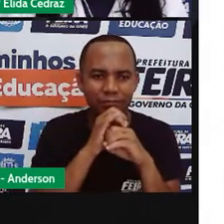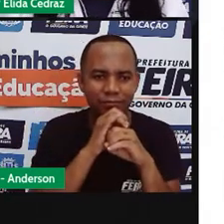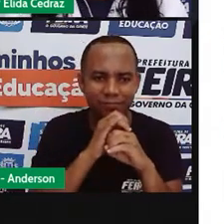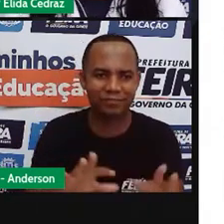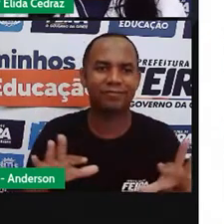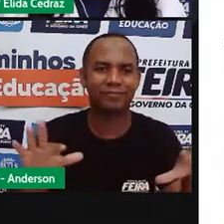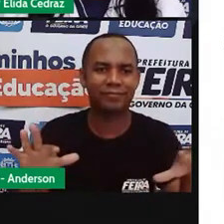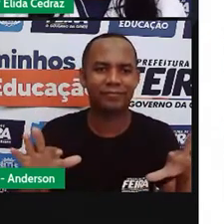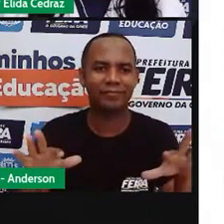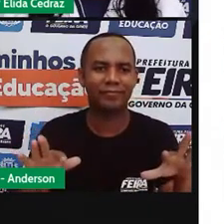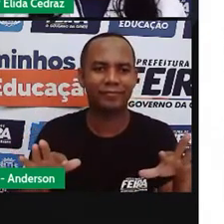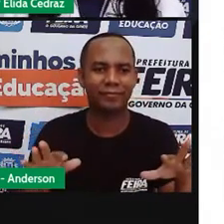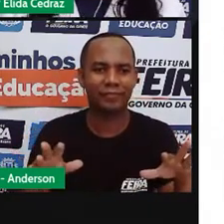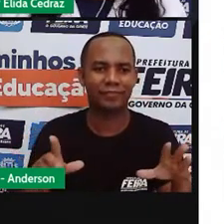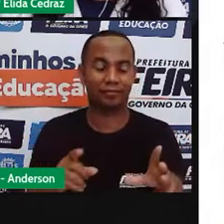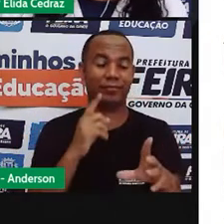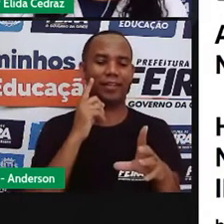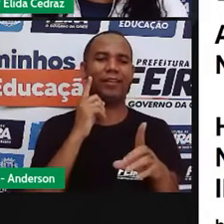até a gente.